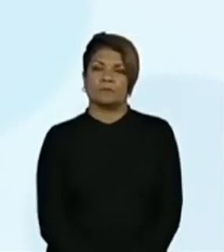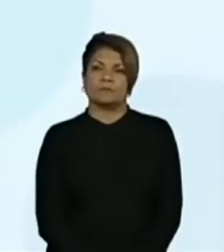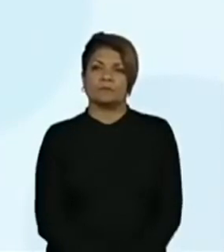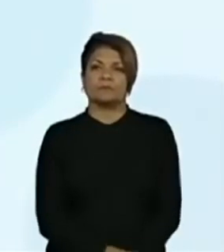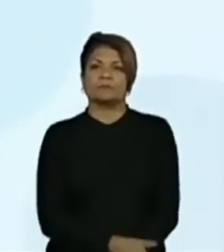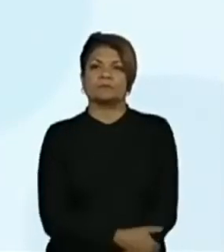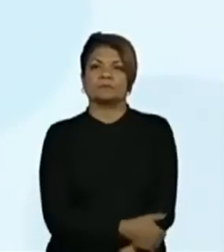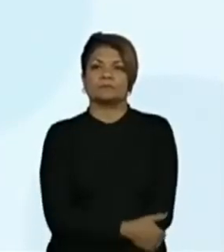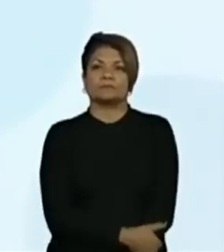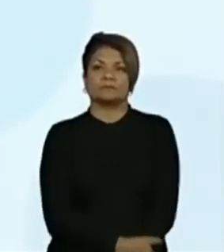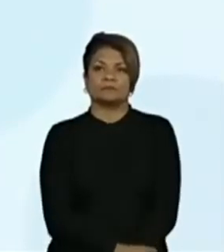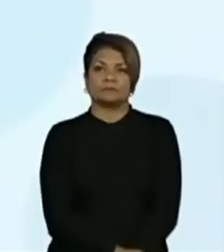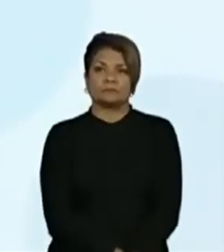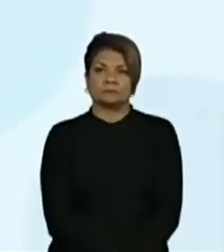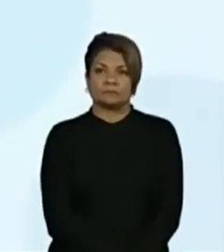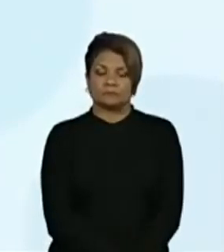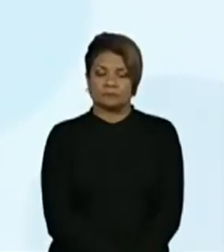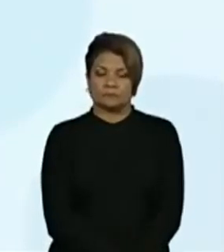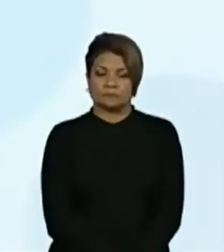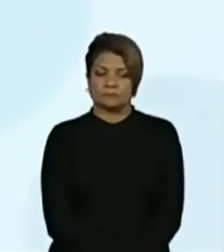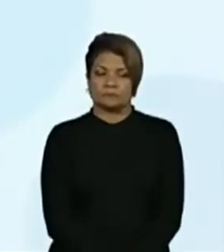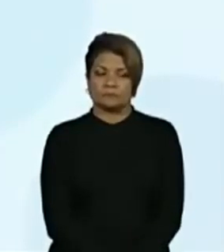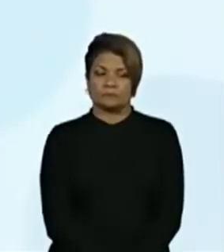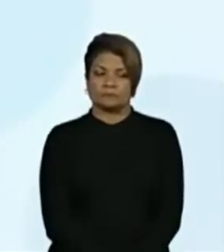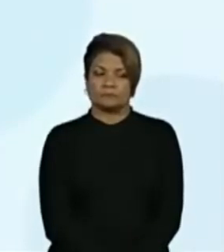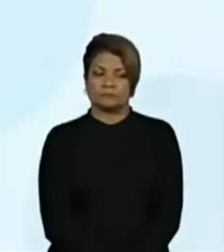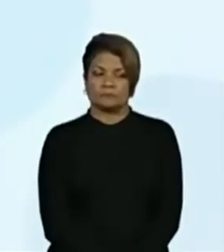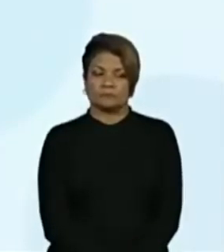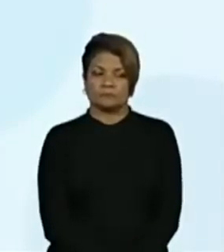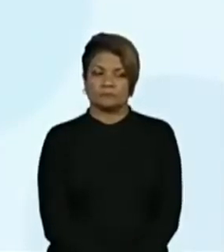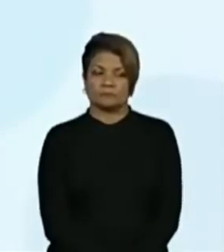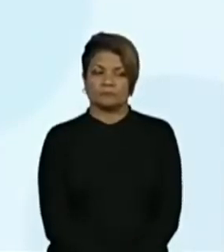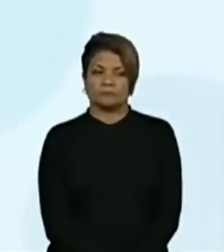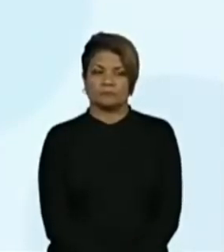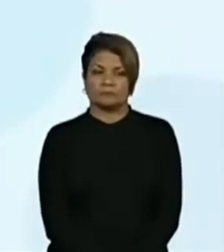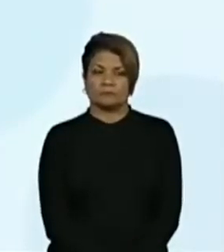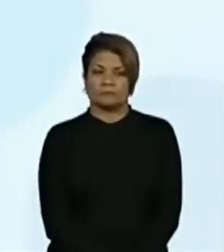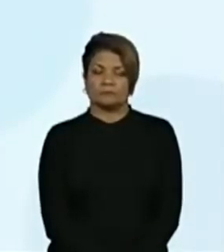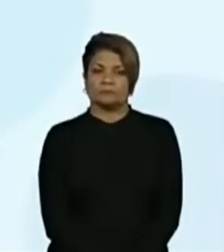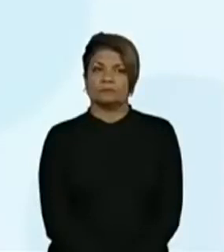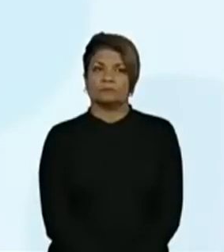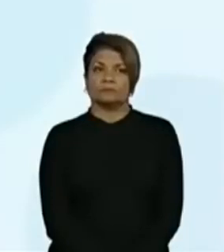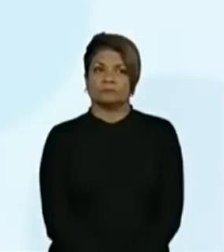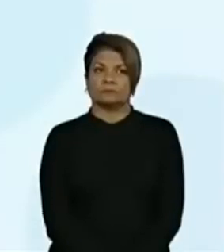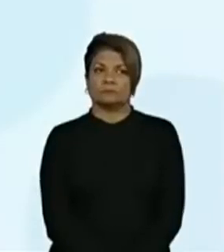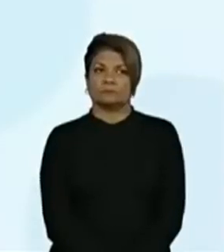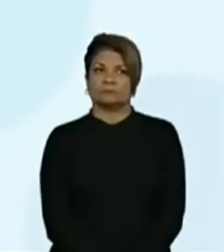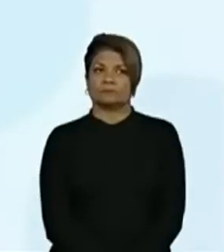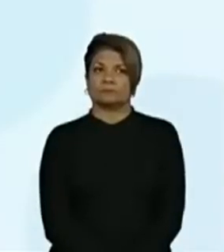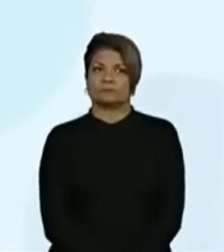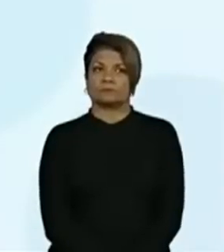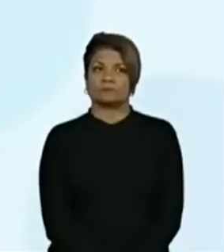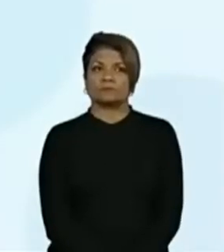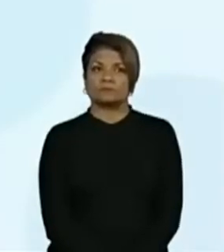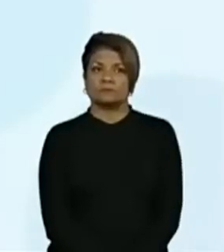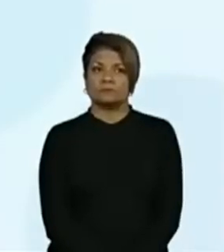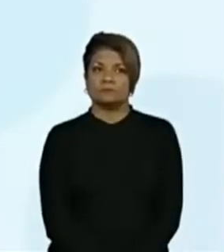Cento e noventa oito